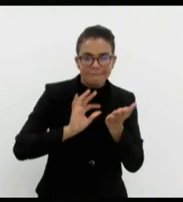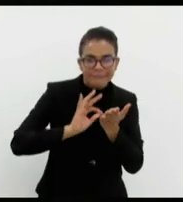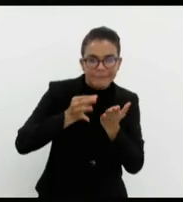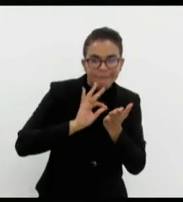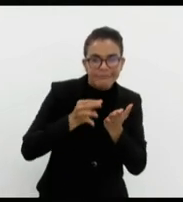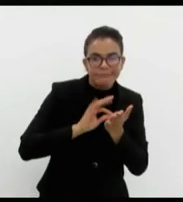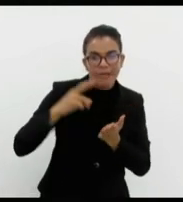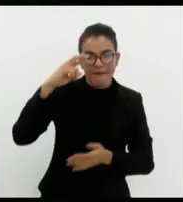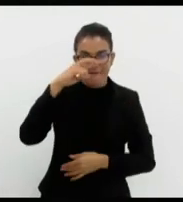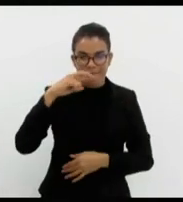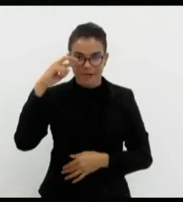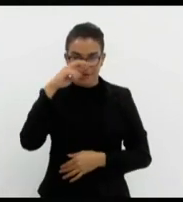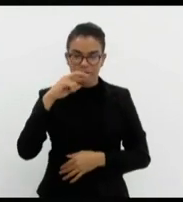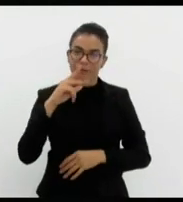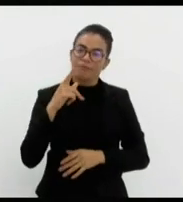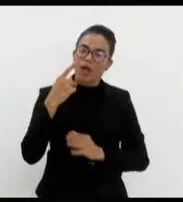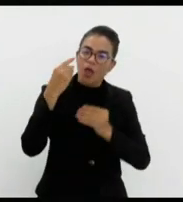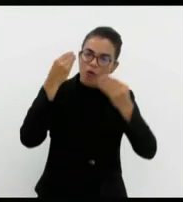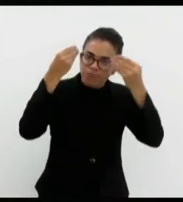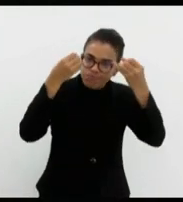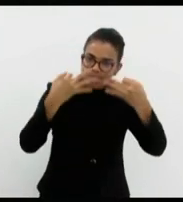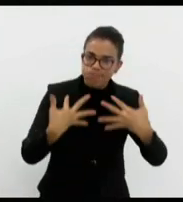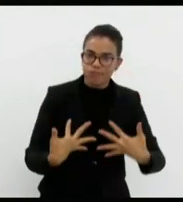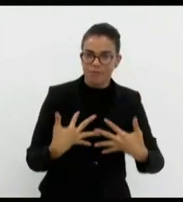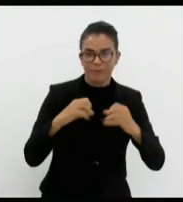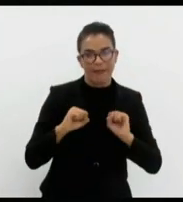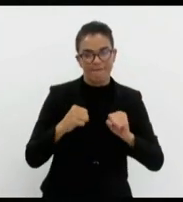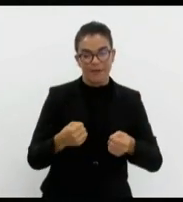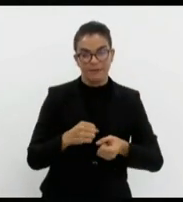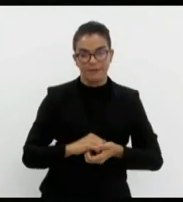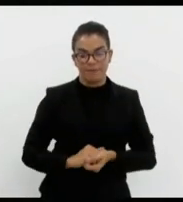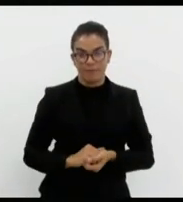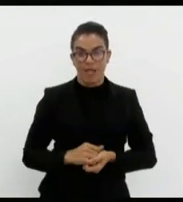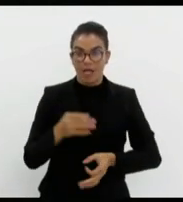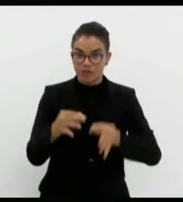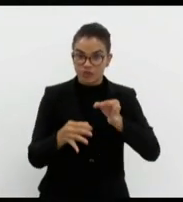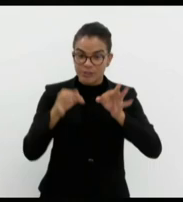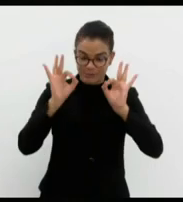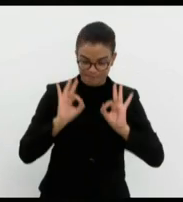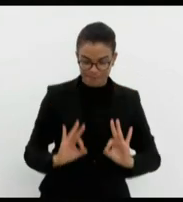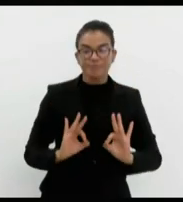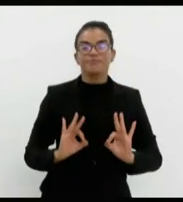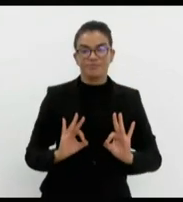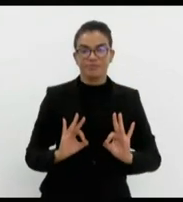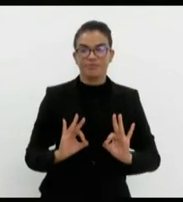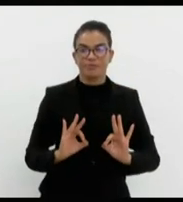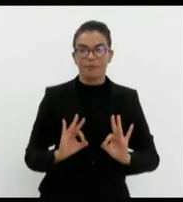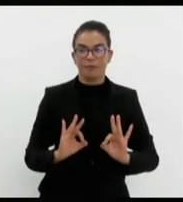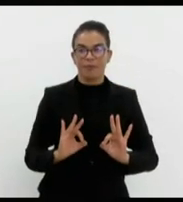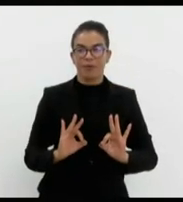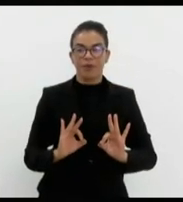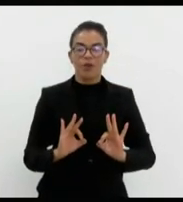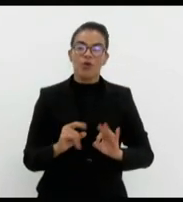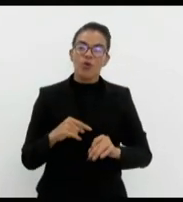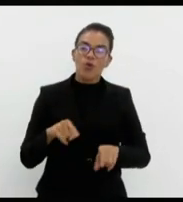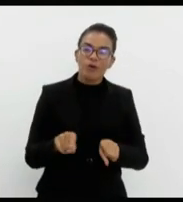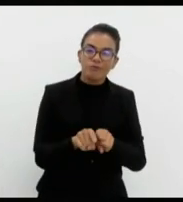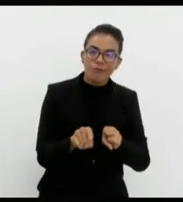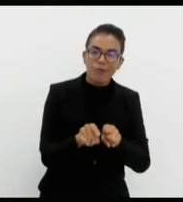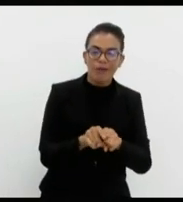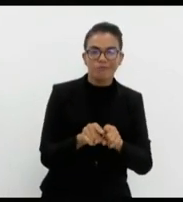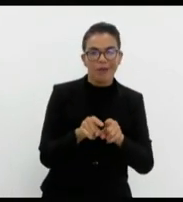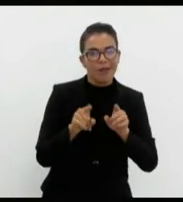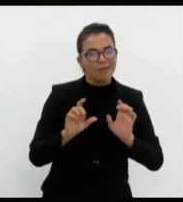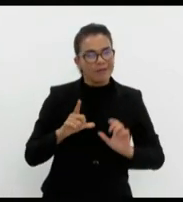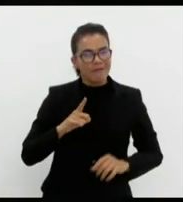possa exercer meu plano de direitos de defesa. A justiça só será feita quando houver um cabal esclarecimento de todos os fatos.